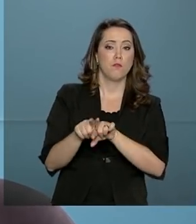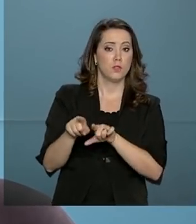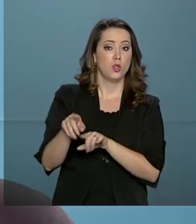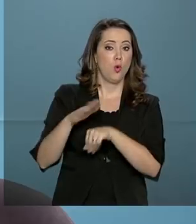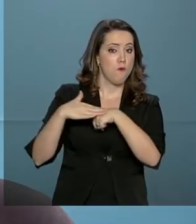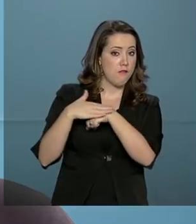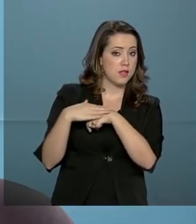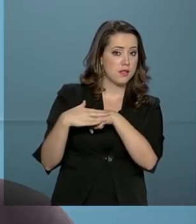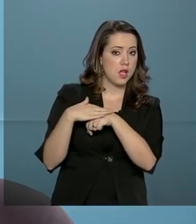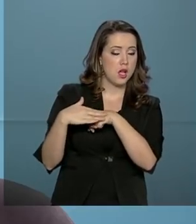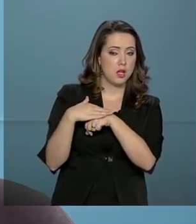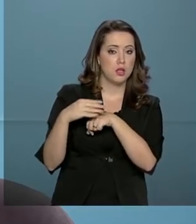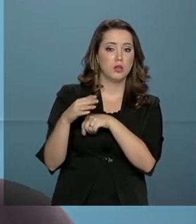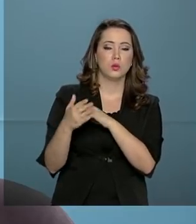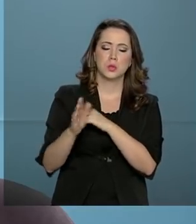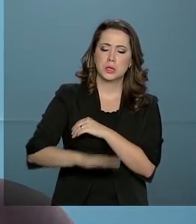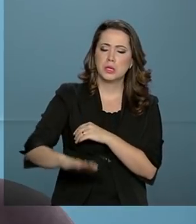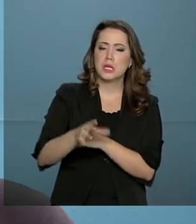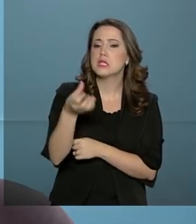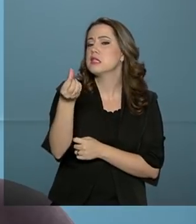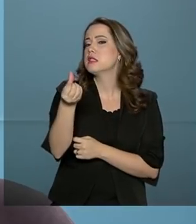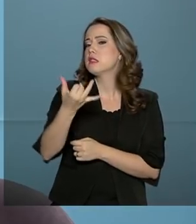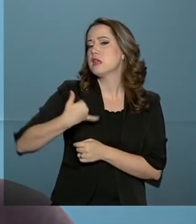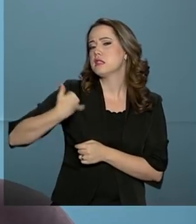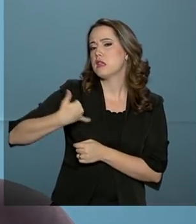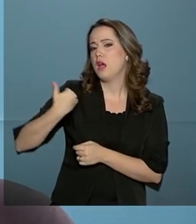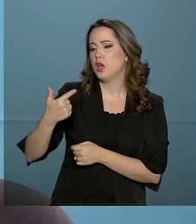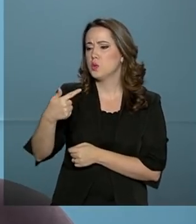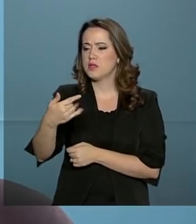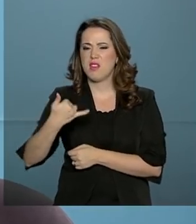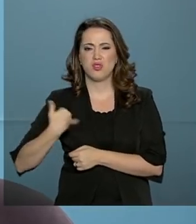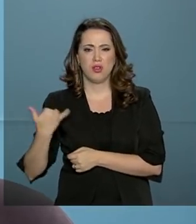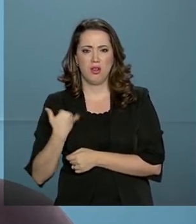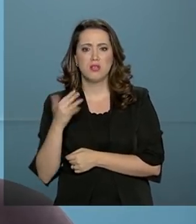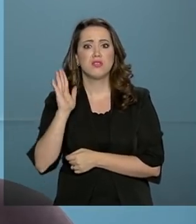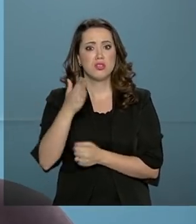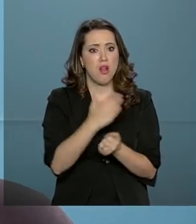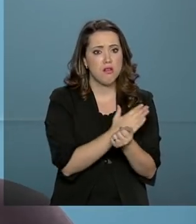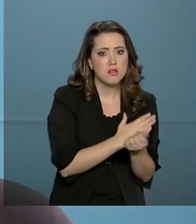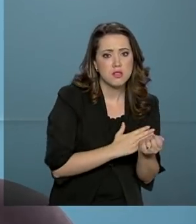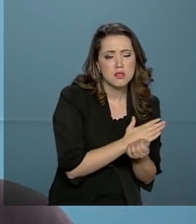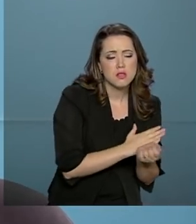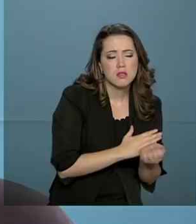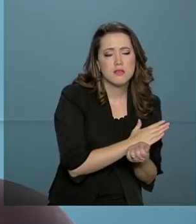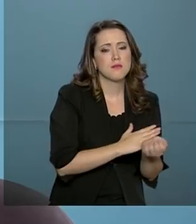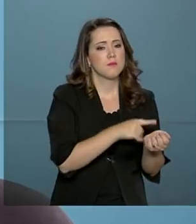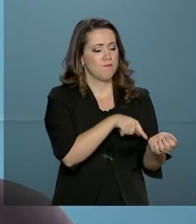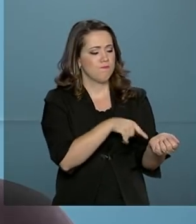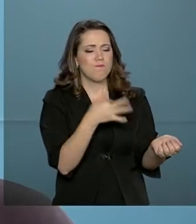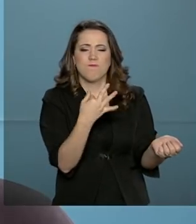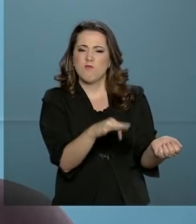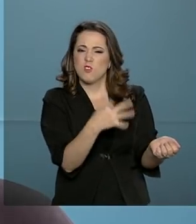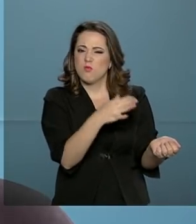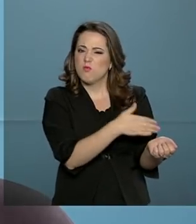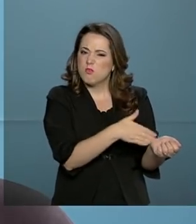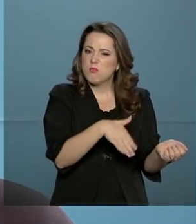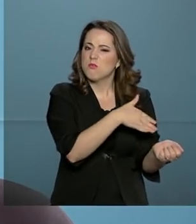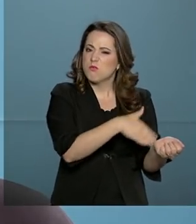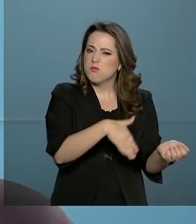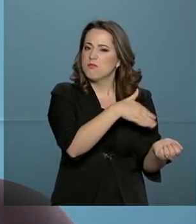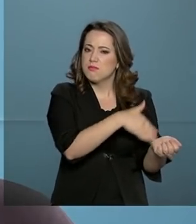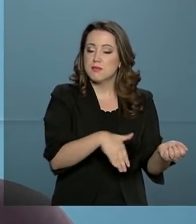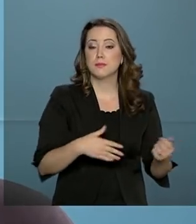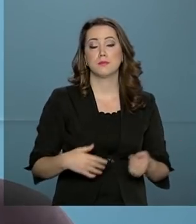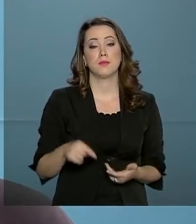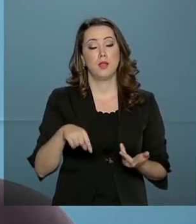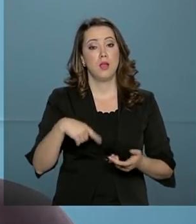6 anos que estão se autolesando, se automutilando. Especialistas falam que no nosso país mais de 20%